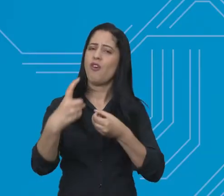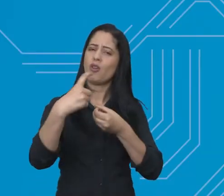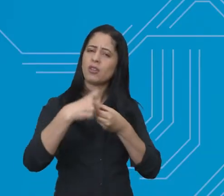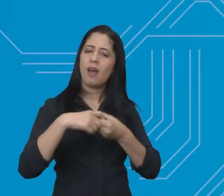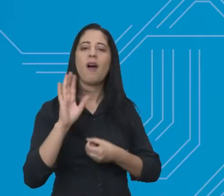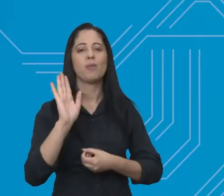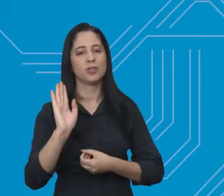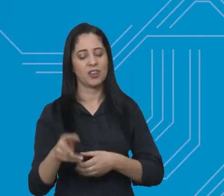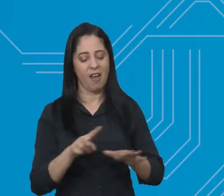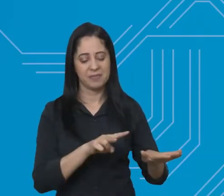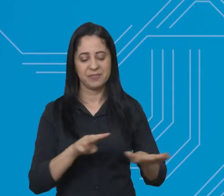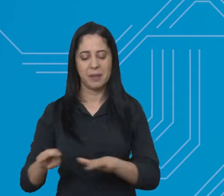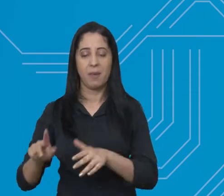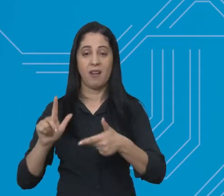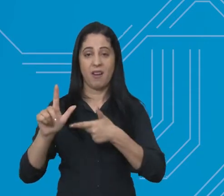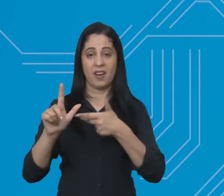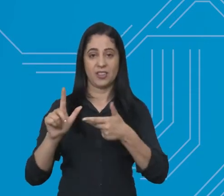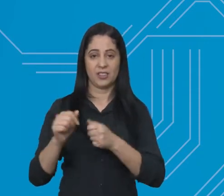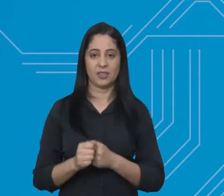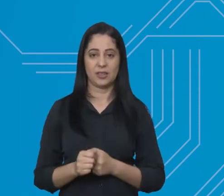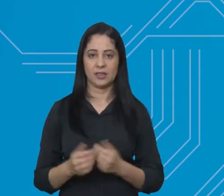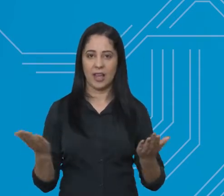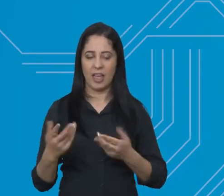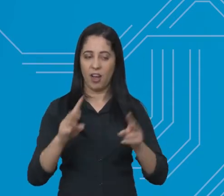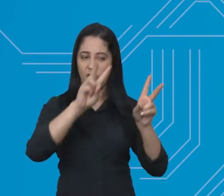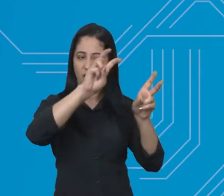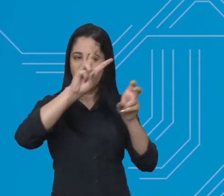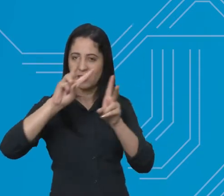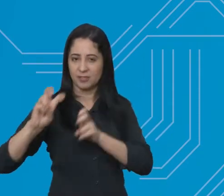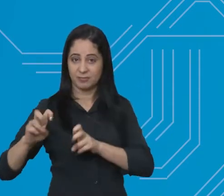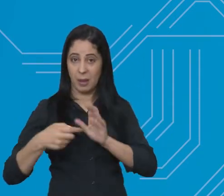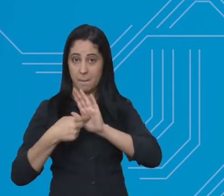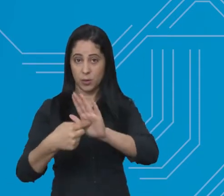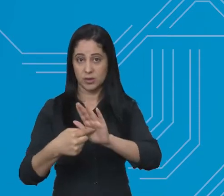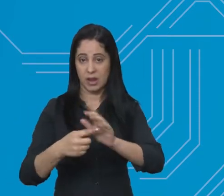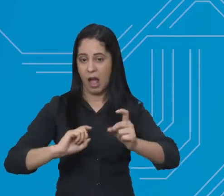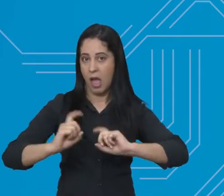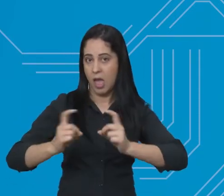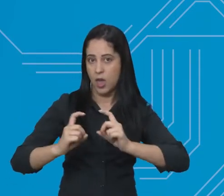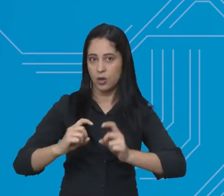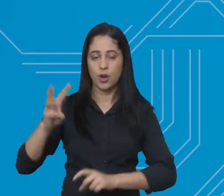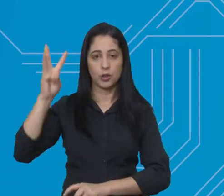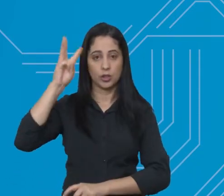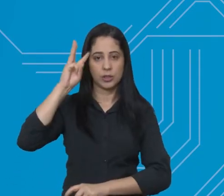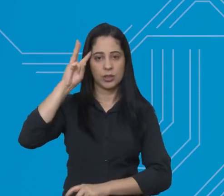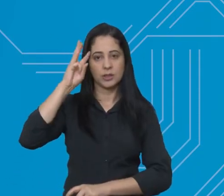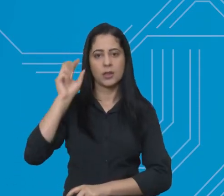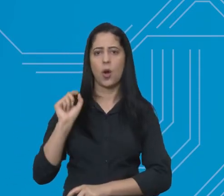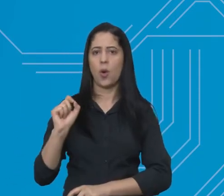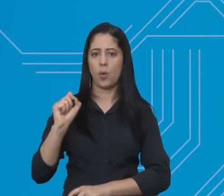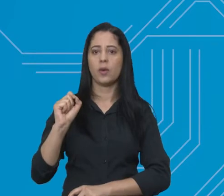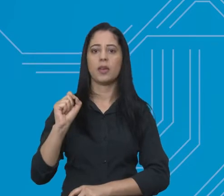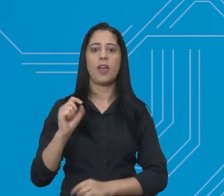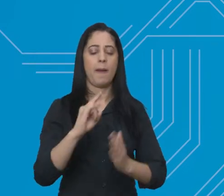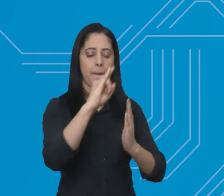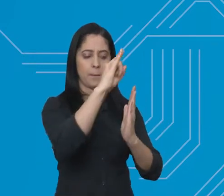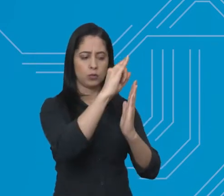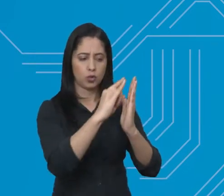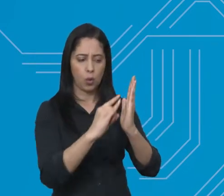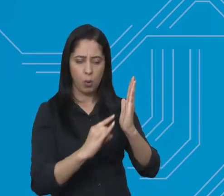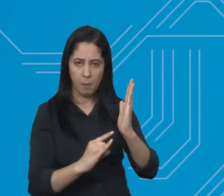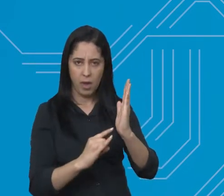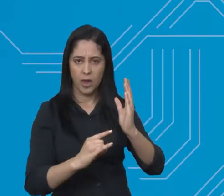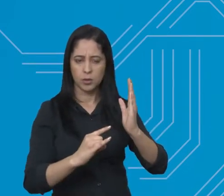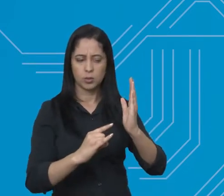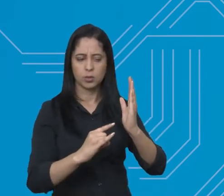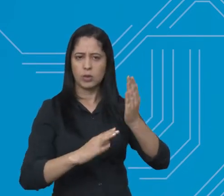Estamos de volta com o Semana Legislativa e vamos aos destaques da sessão realizada na terça-feira que contou com a